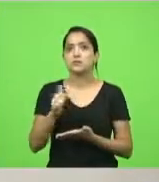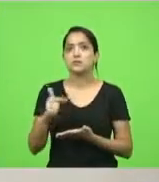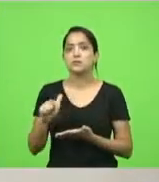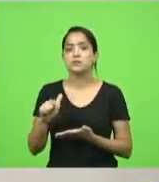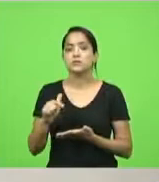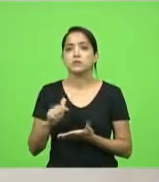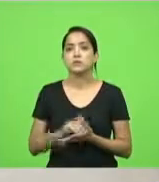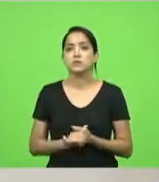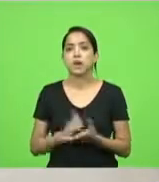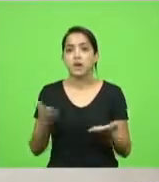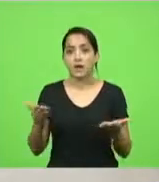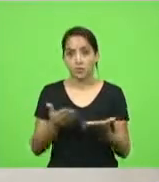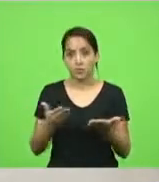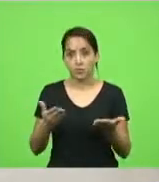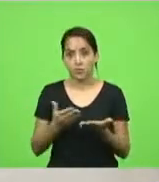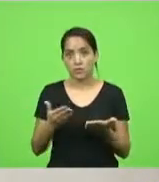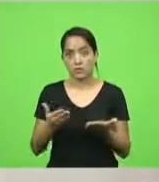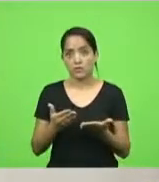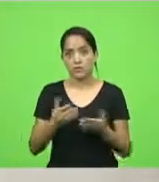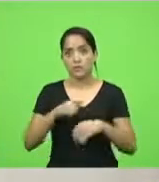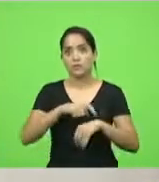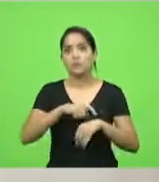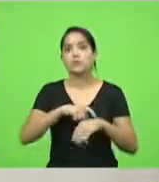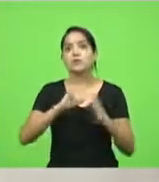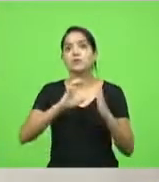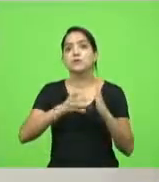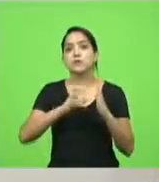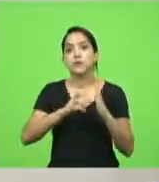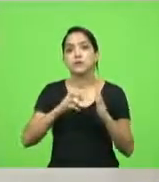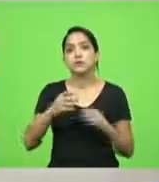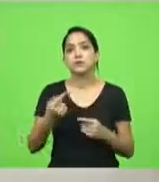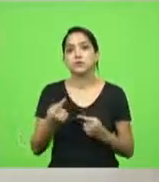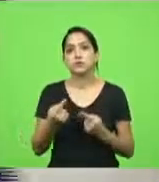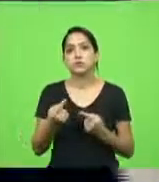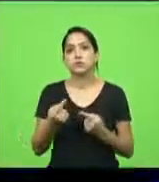comunicações. Passamos ao horário dos partidos políticos.